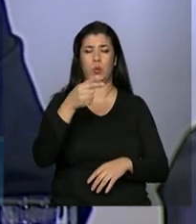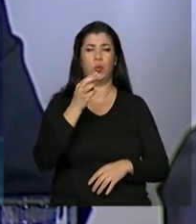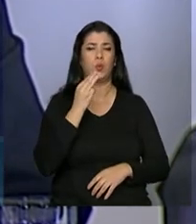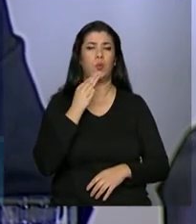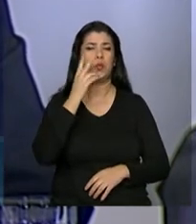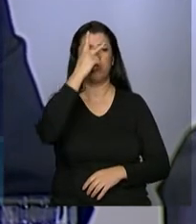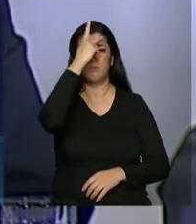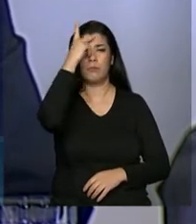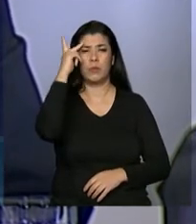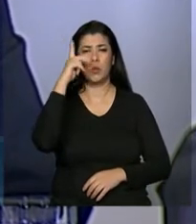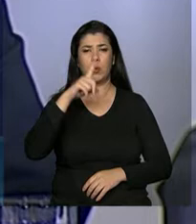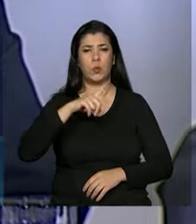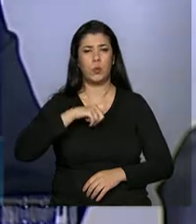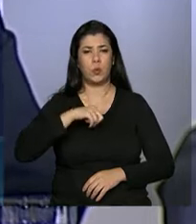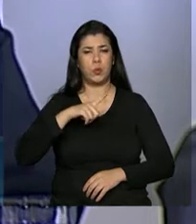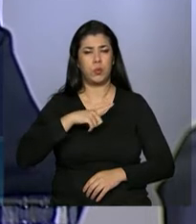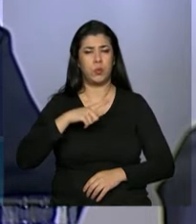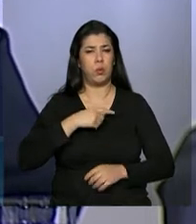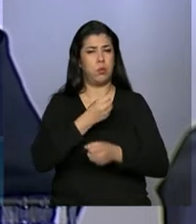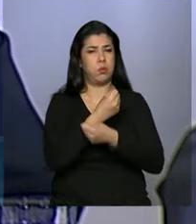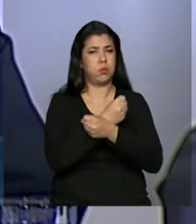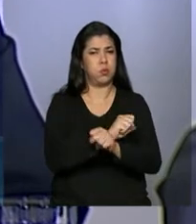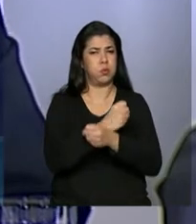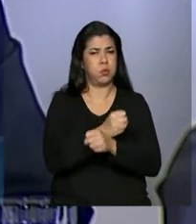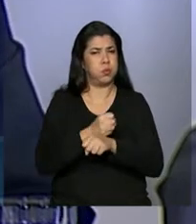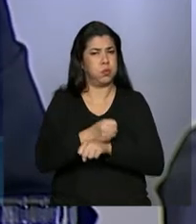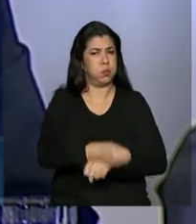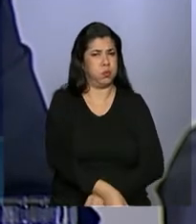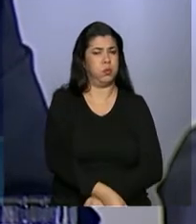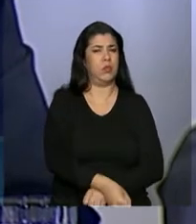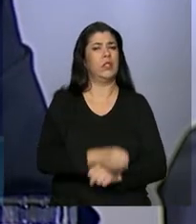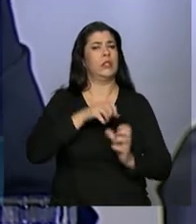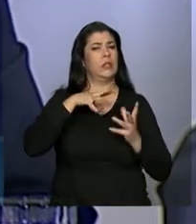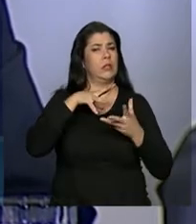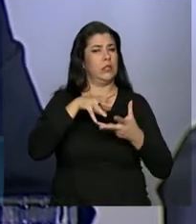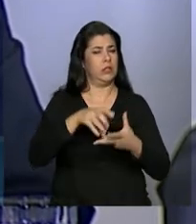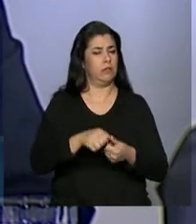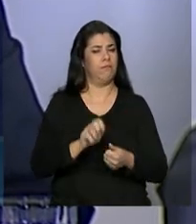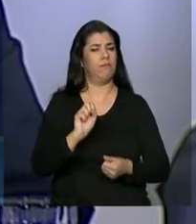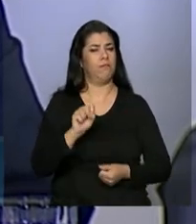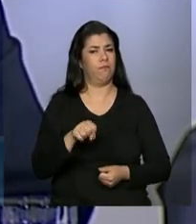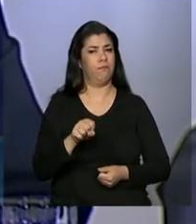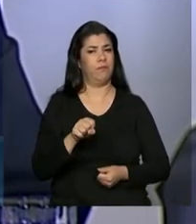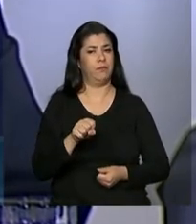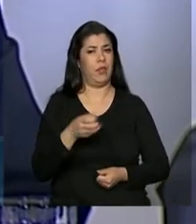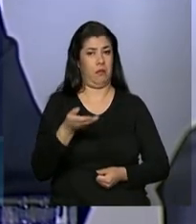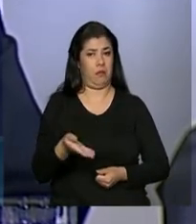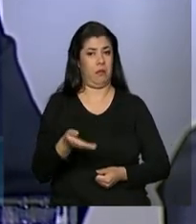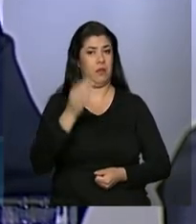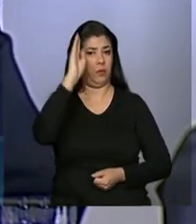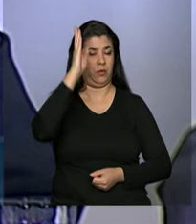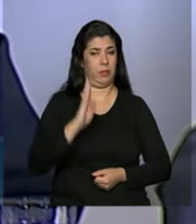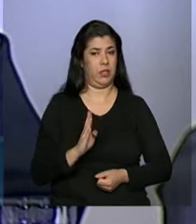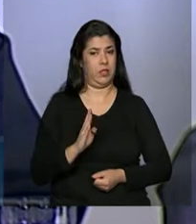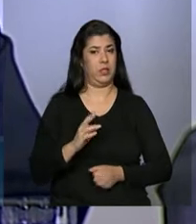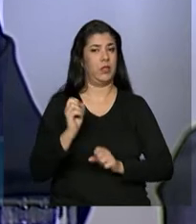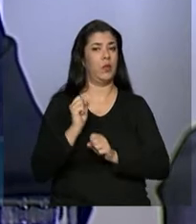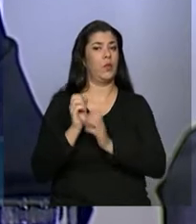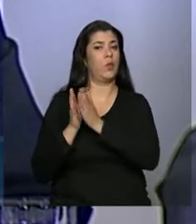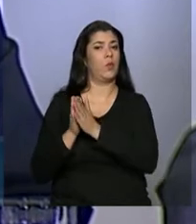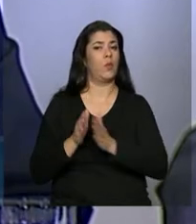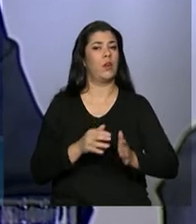alguma forma de trabalho escravo no mundo. No Brasil, desde 1995,